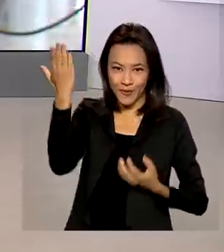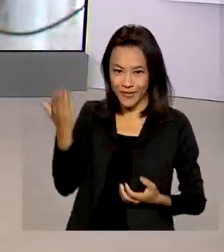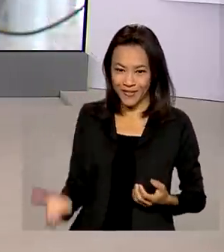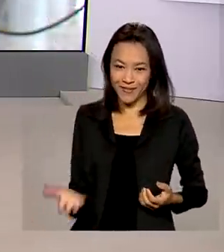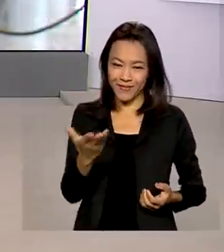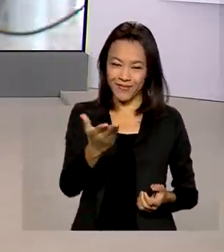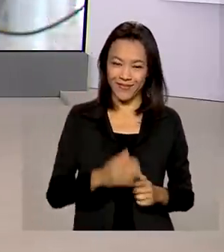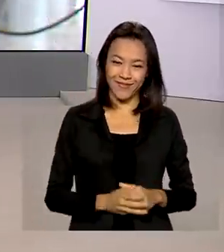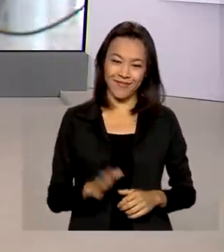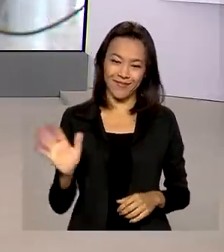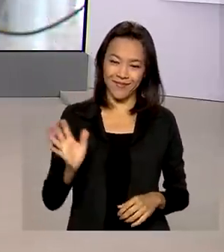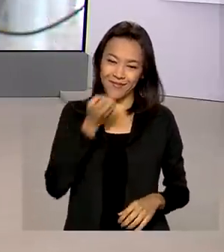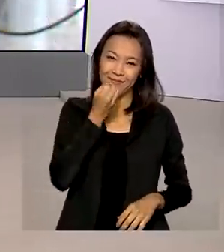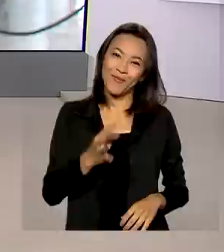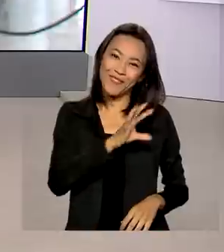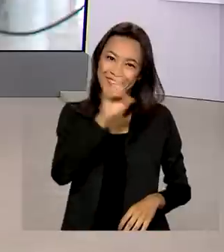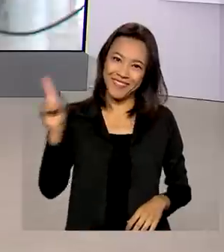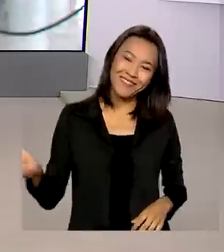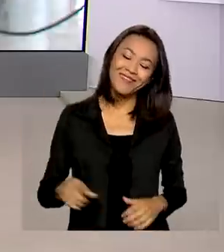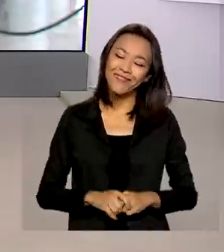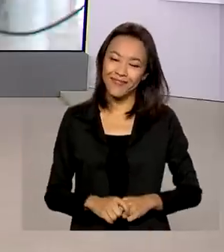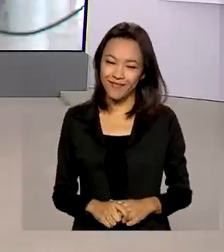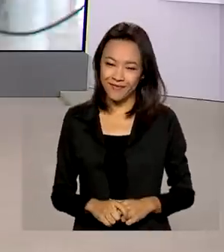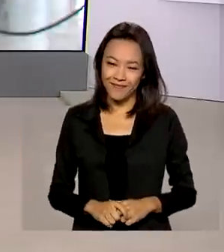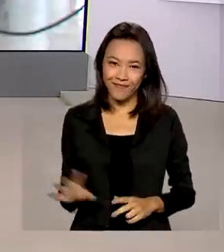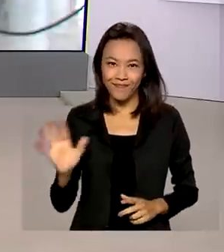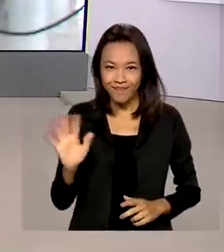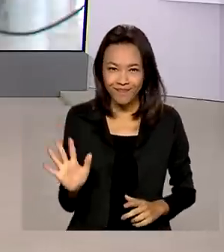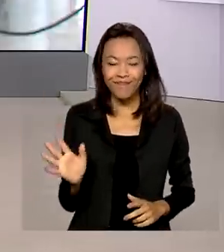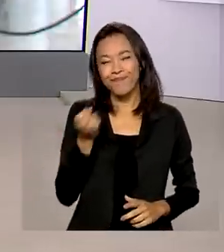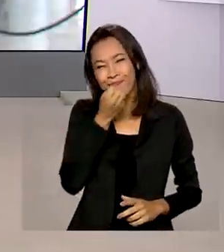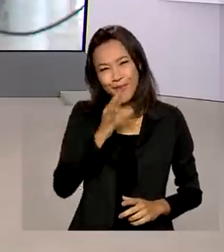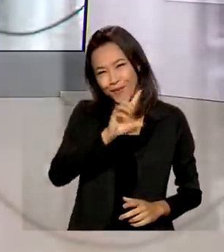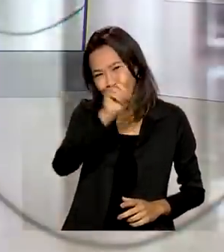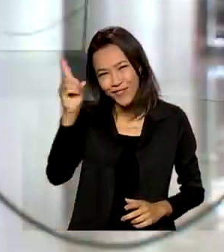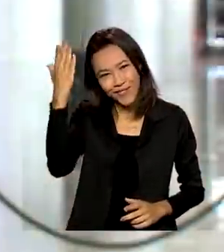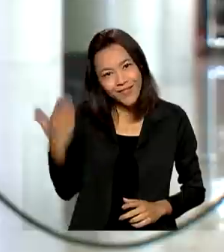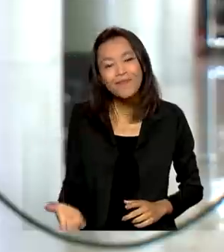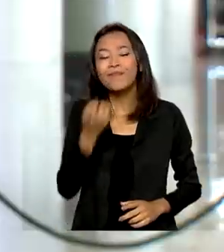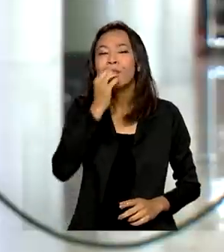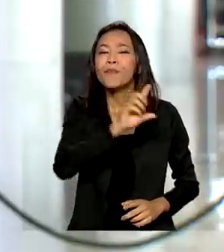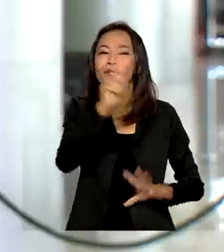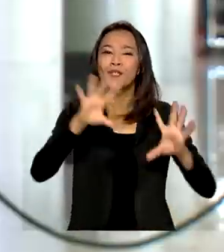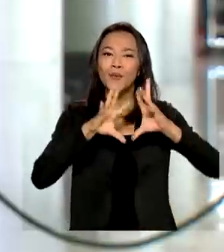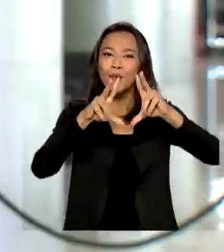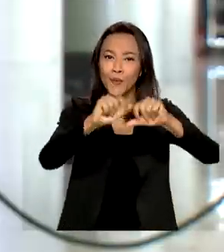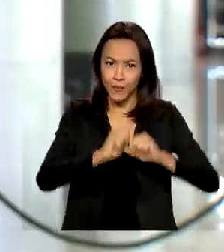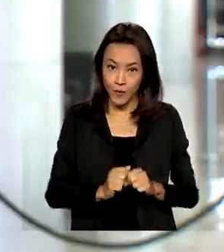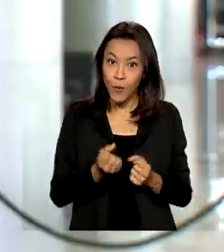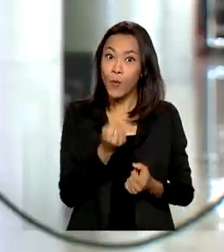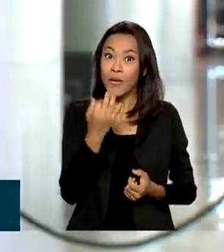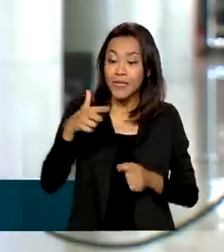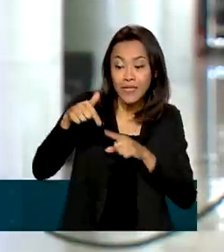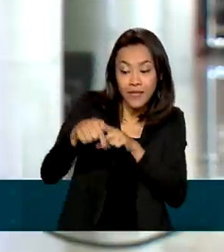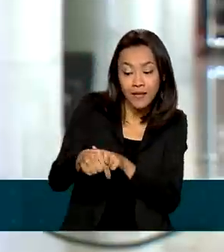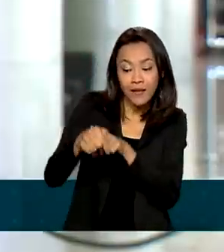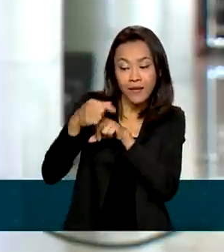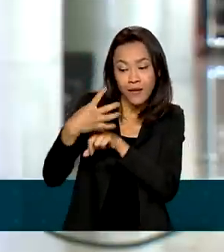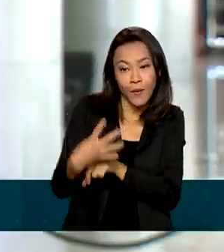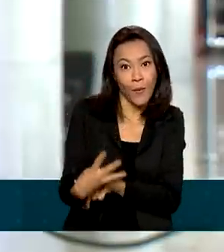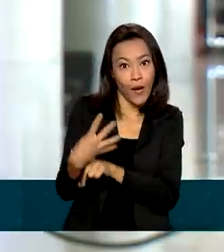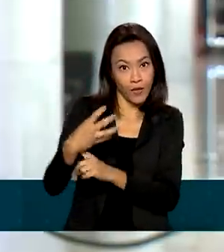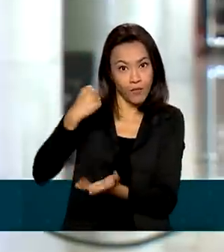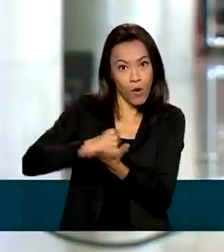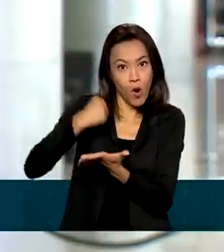gente. Glauco, bom dia. Oi, Natália. Bom dia para você e bom dia a todos. Olha, foram 74 vistos e